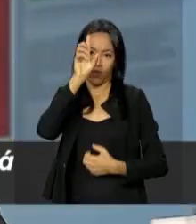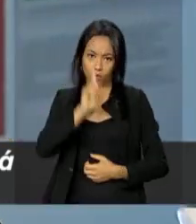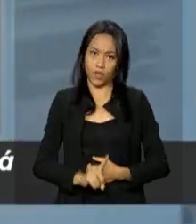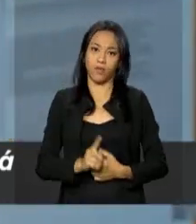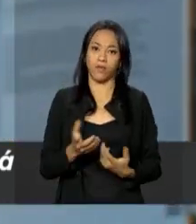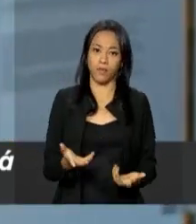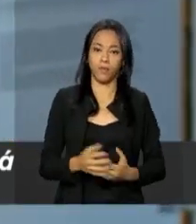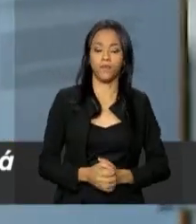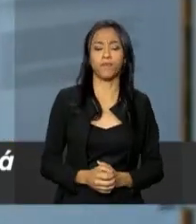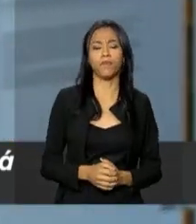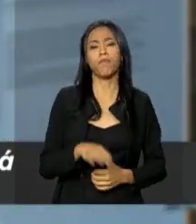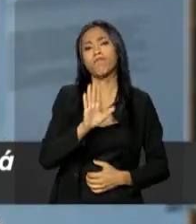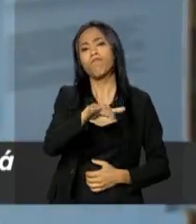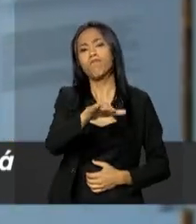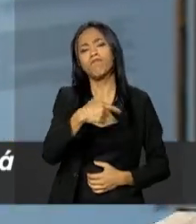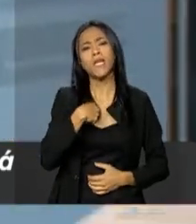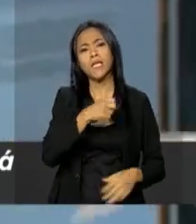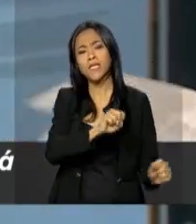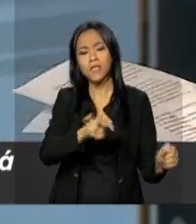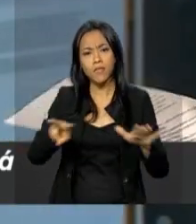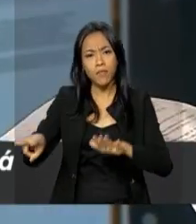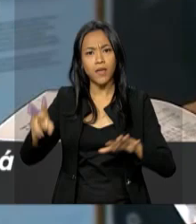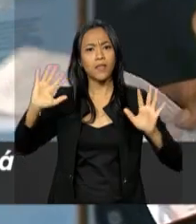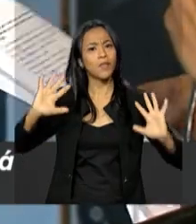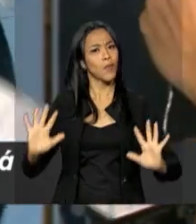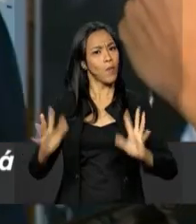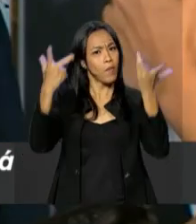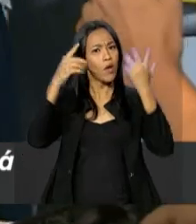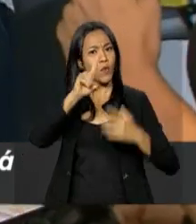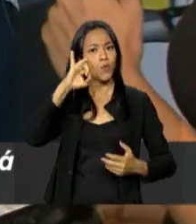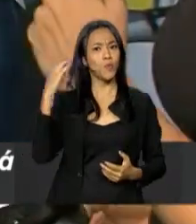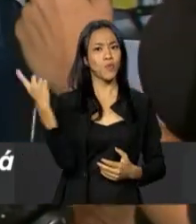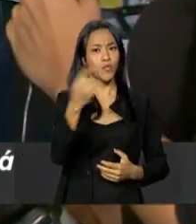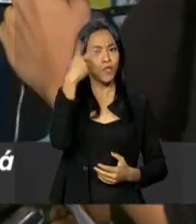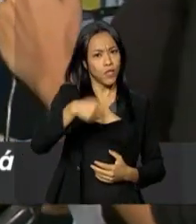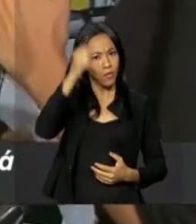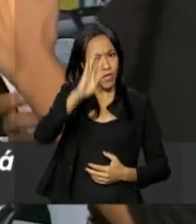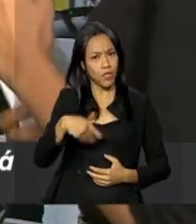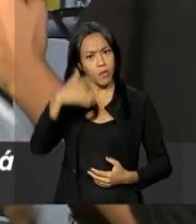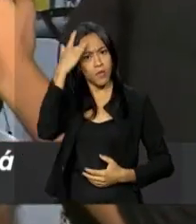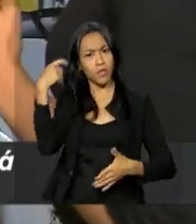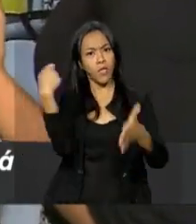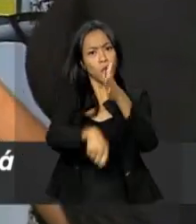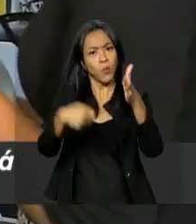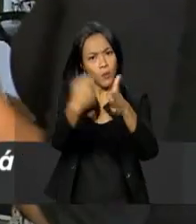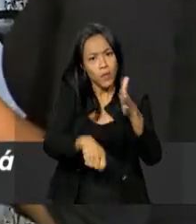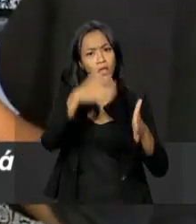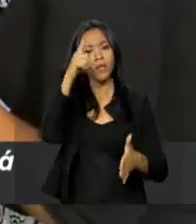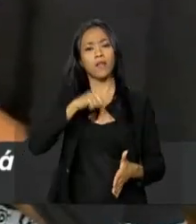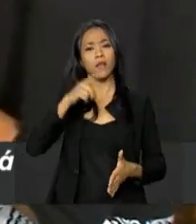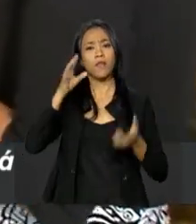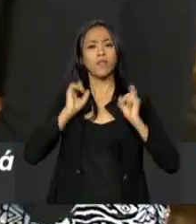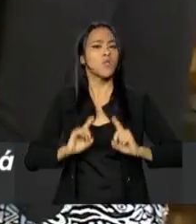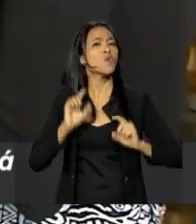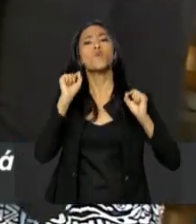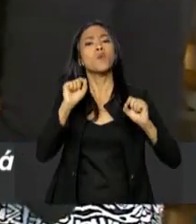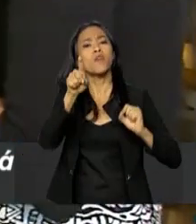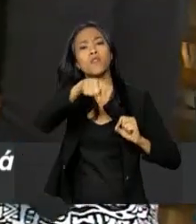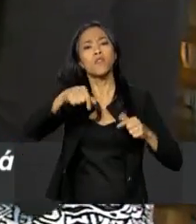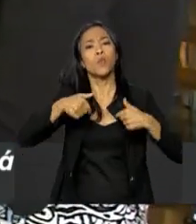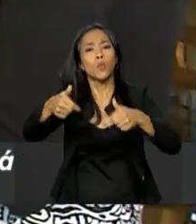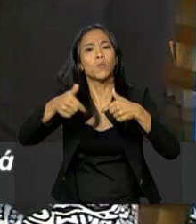E na semana que se comemora o Dia Nacional de Luta da Pessoa com Deficiência, que ações que estão em andamento, que a gente pode